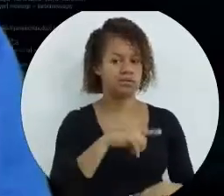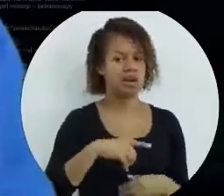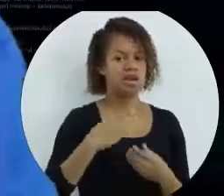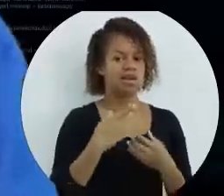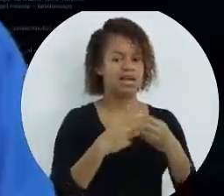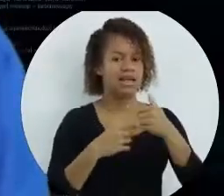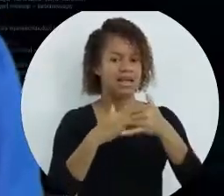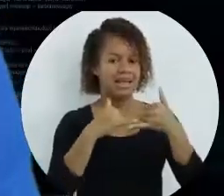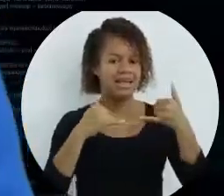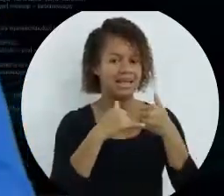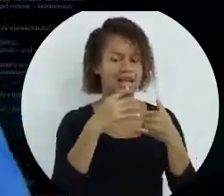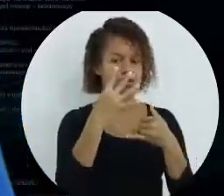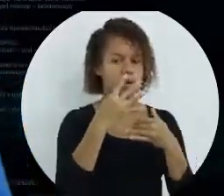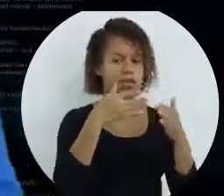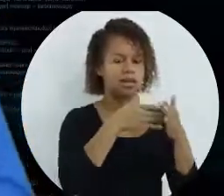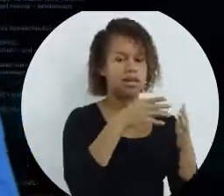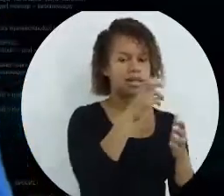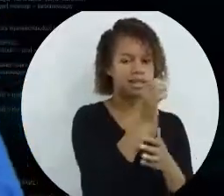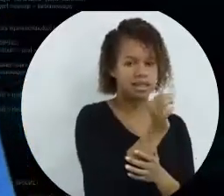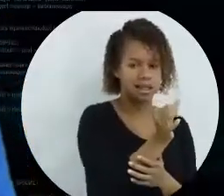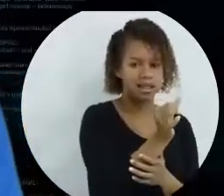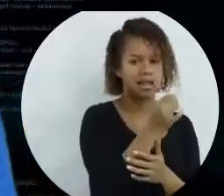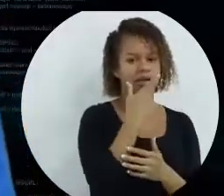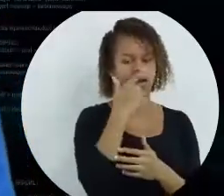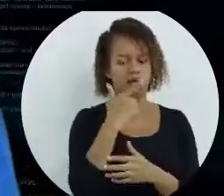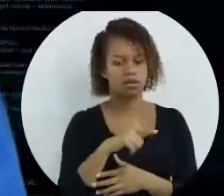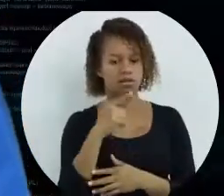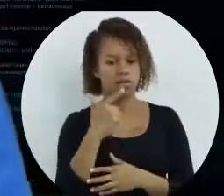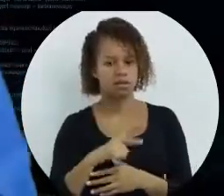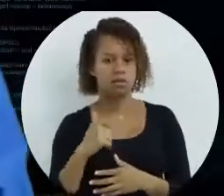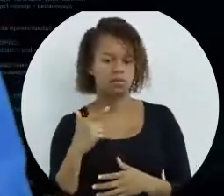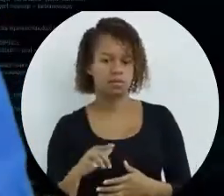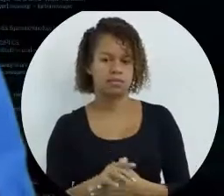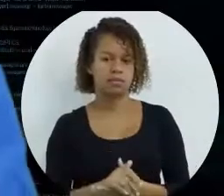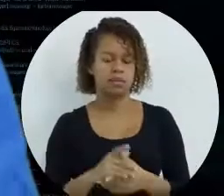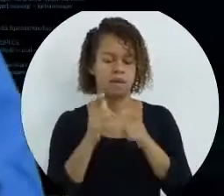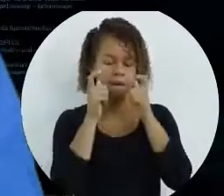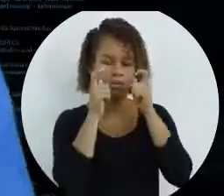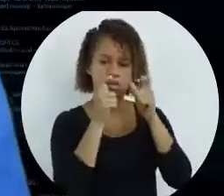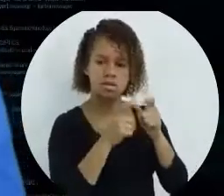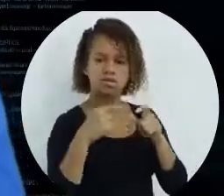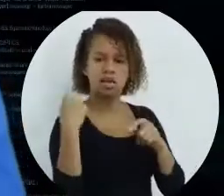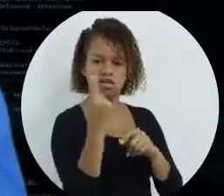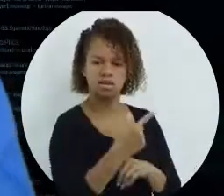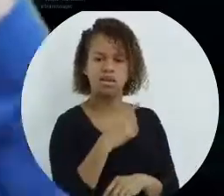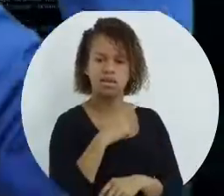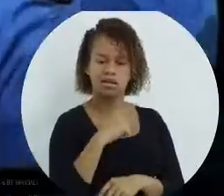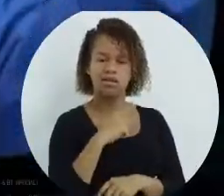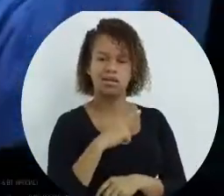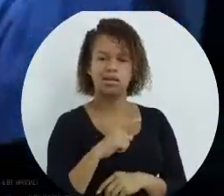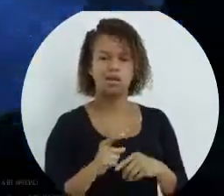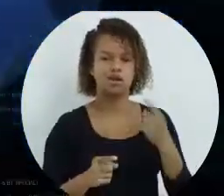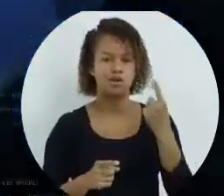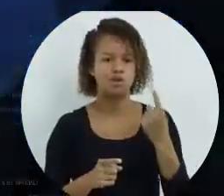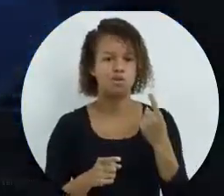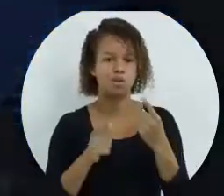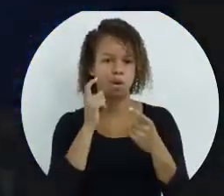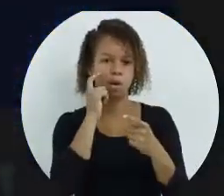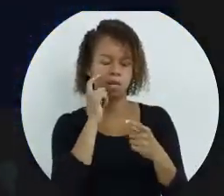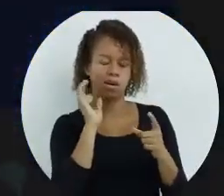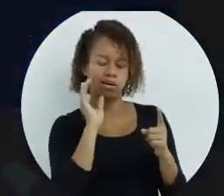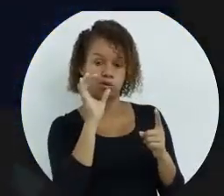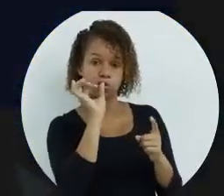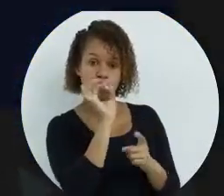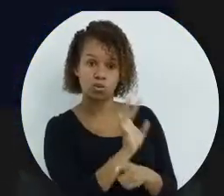da linha 4 à linha 6, a gente vai ter a repetição. Então, observe também que a gente tem o comando